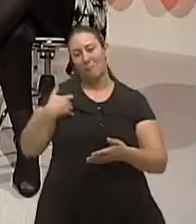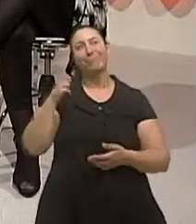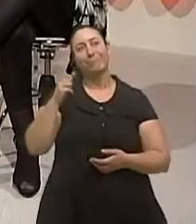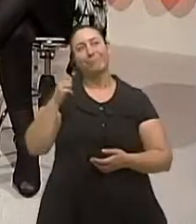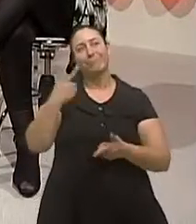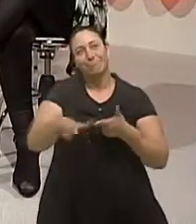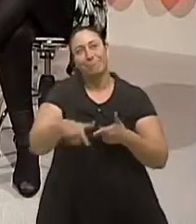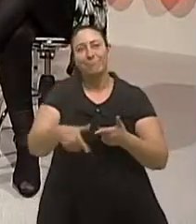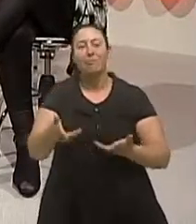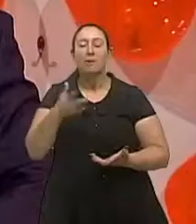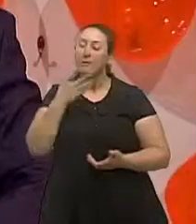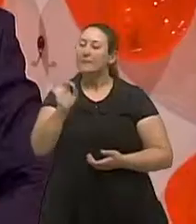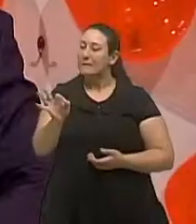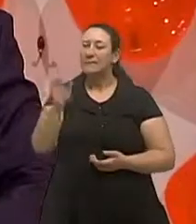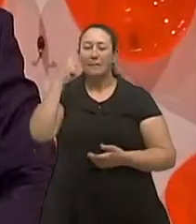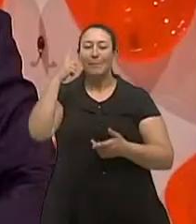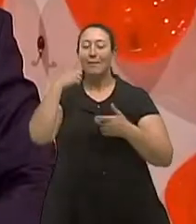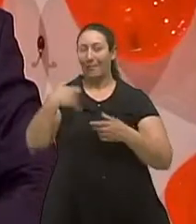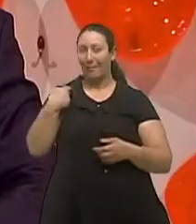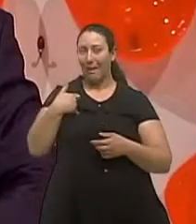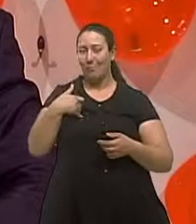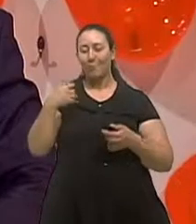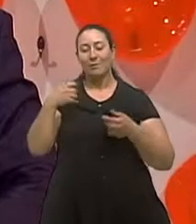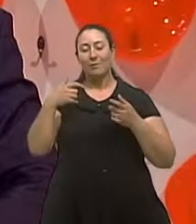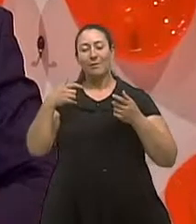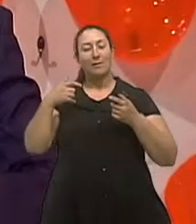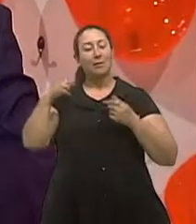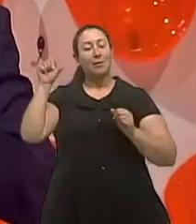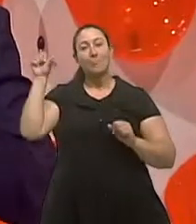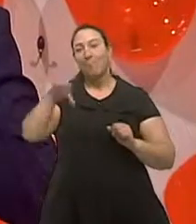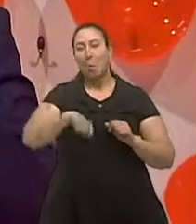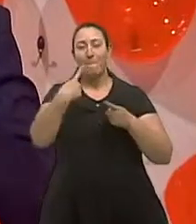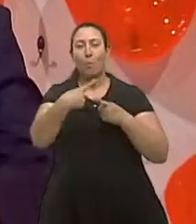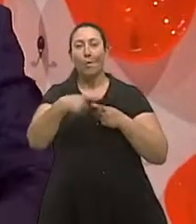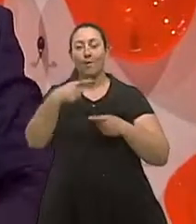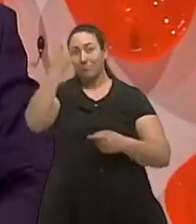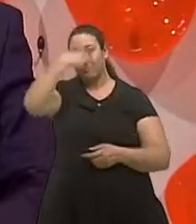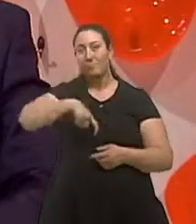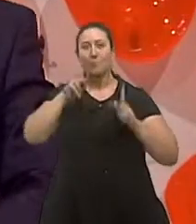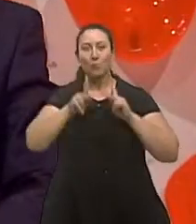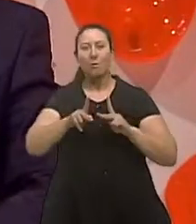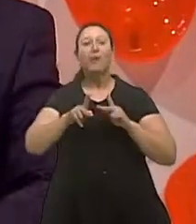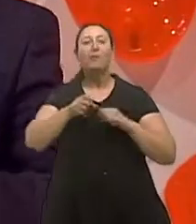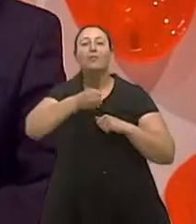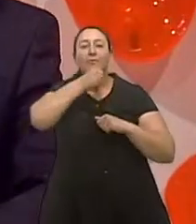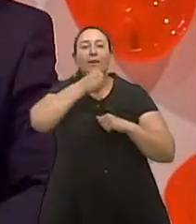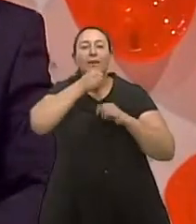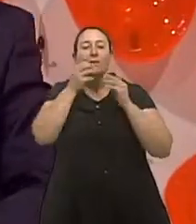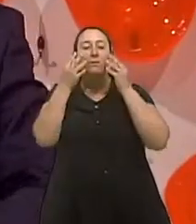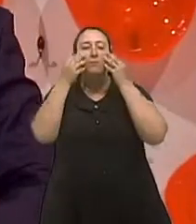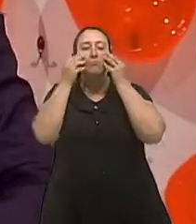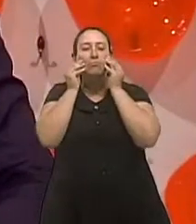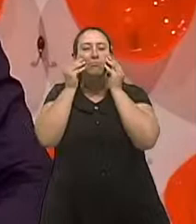idade avançada está associada a uma piora das apneias especialmente porque aumenta a flacidez de toda a